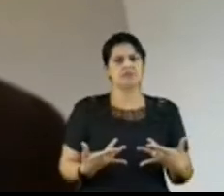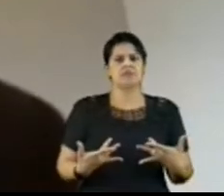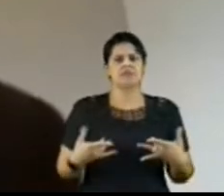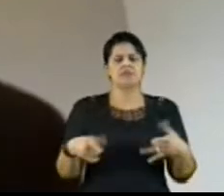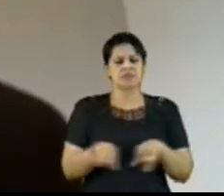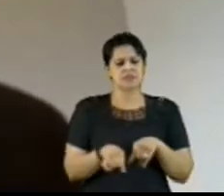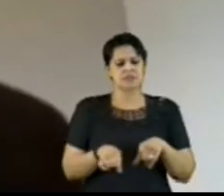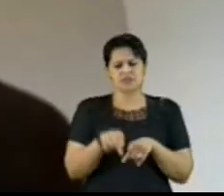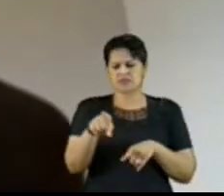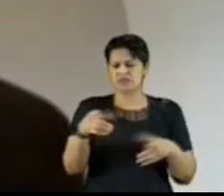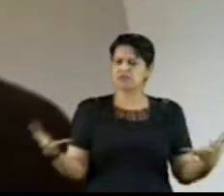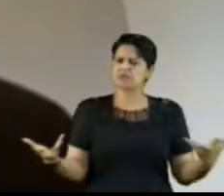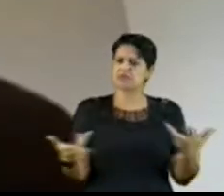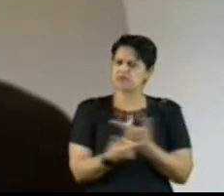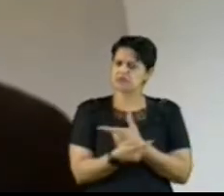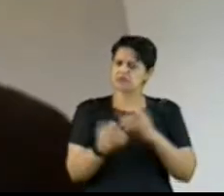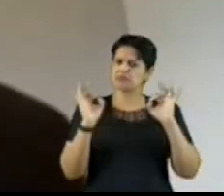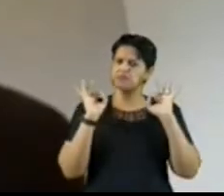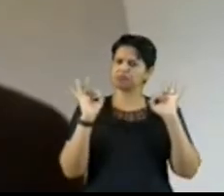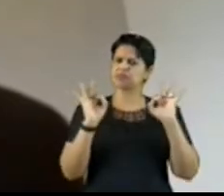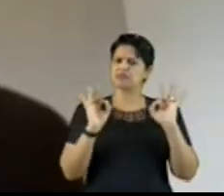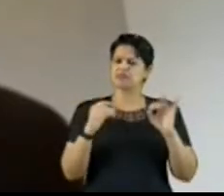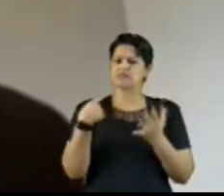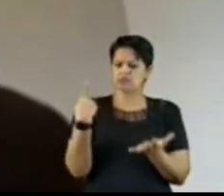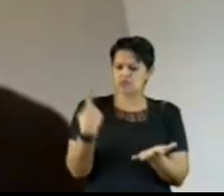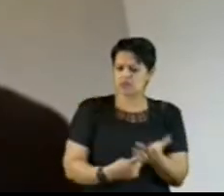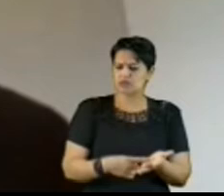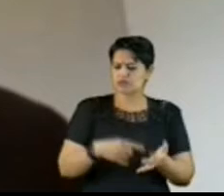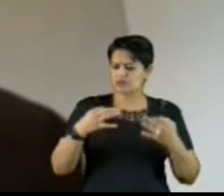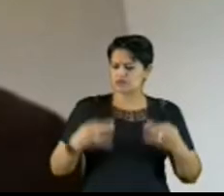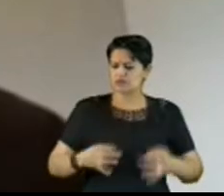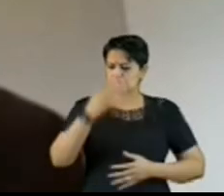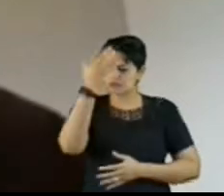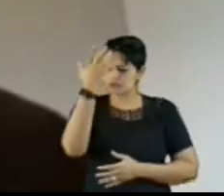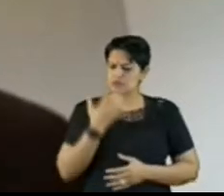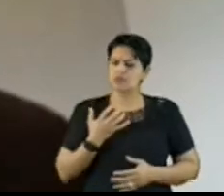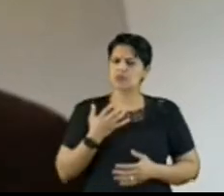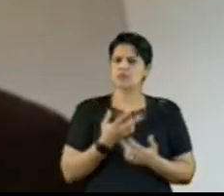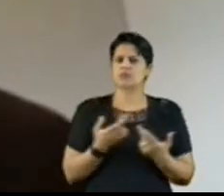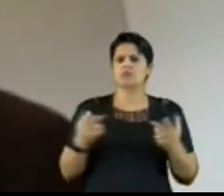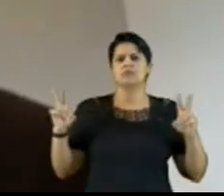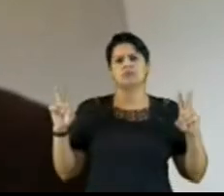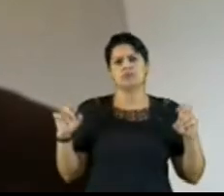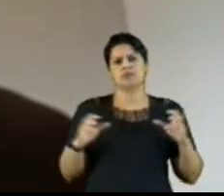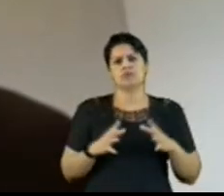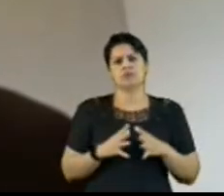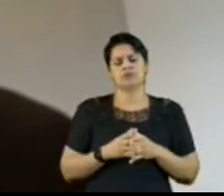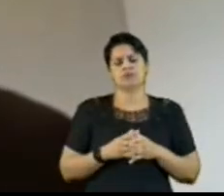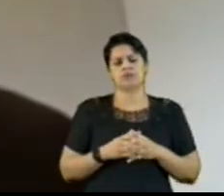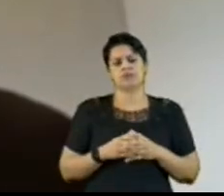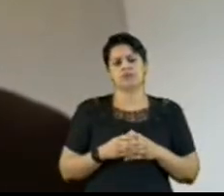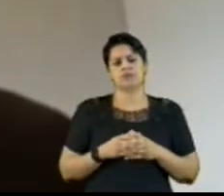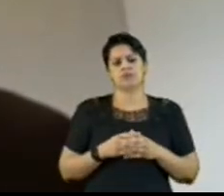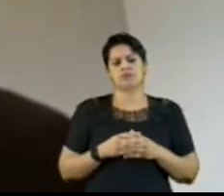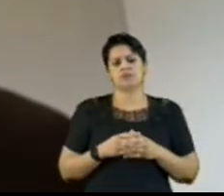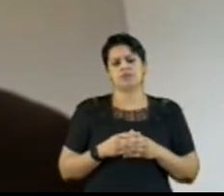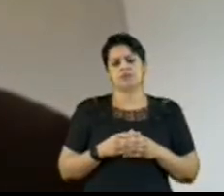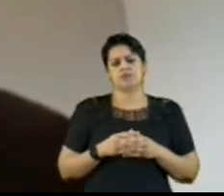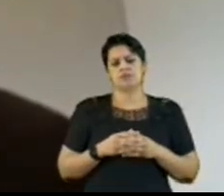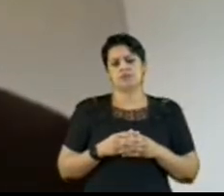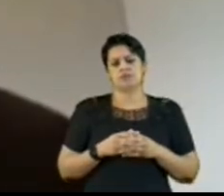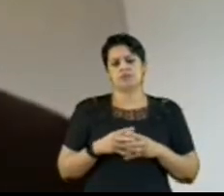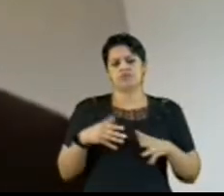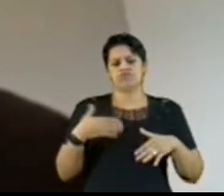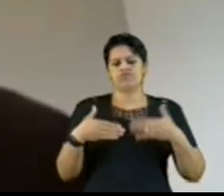técnica e também pelo compromisso com que a coisa pública que exibiram ao longo de todo esse